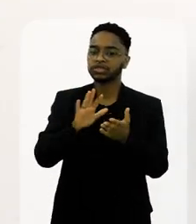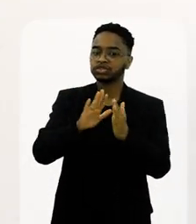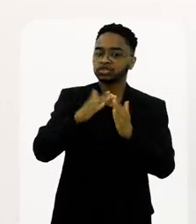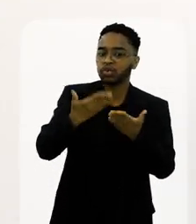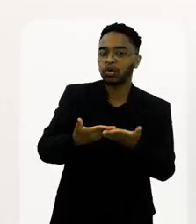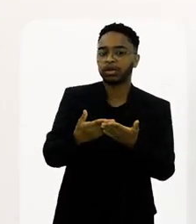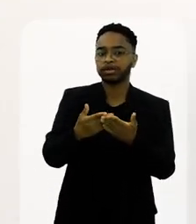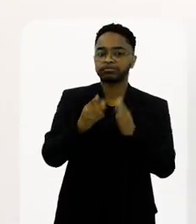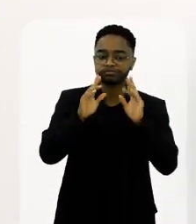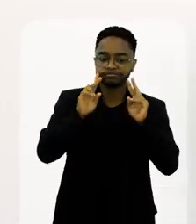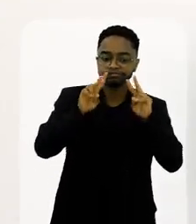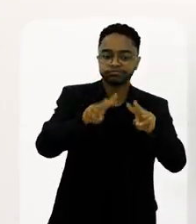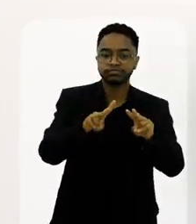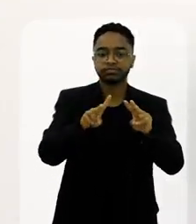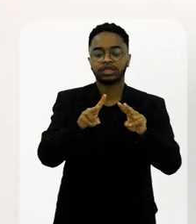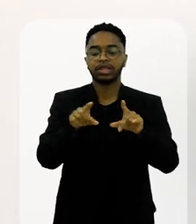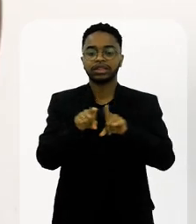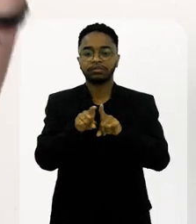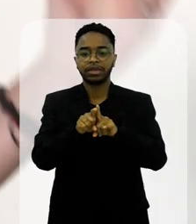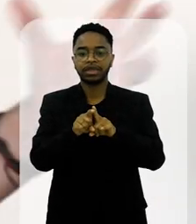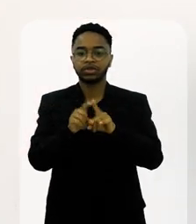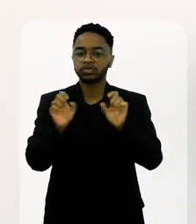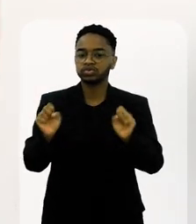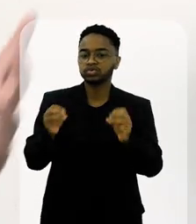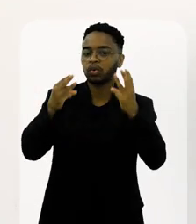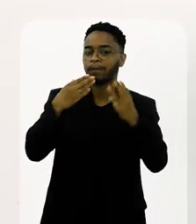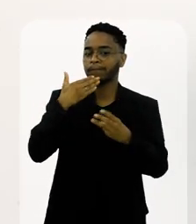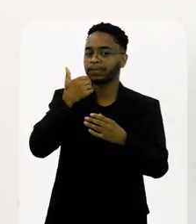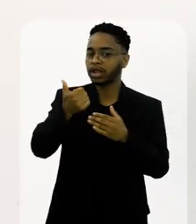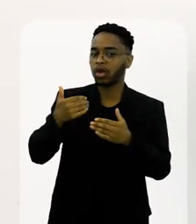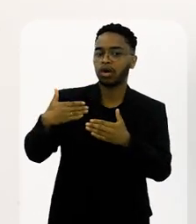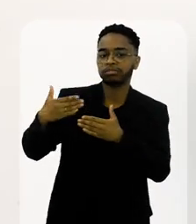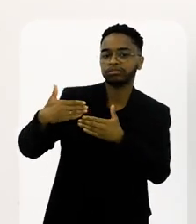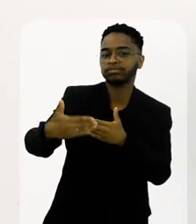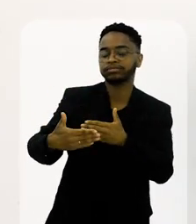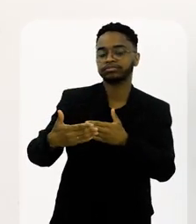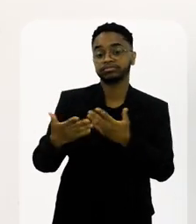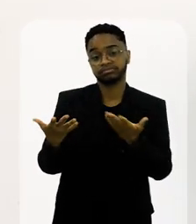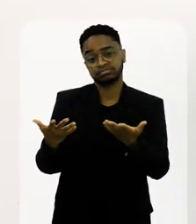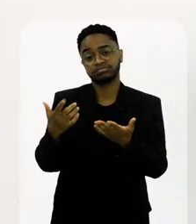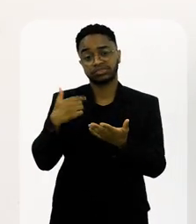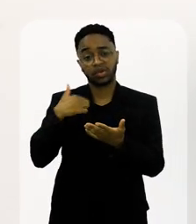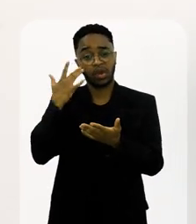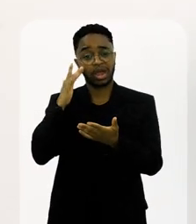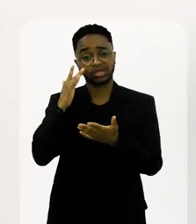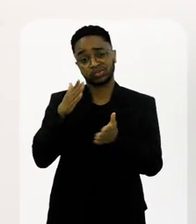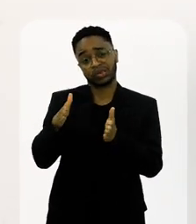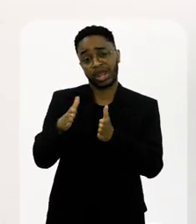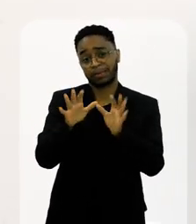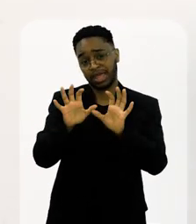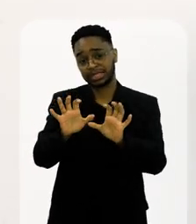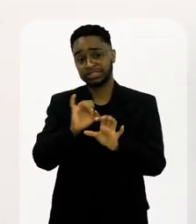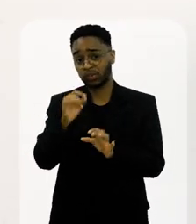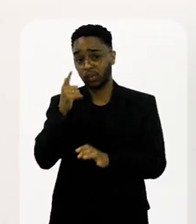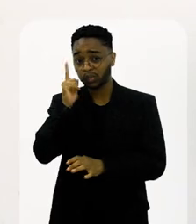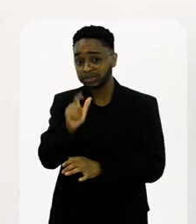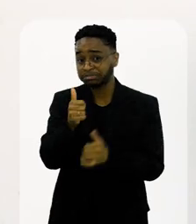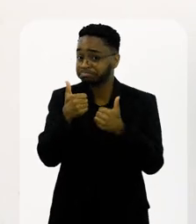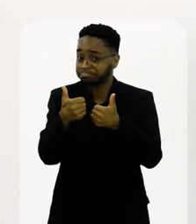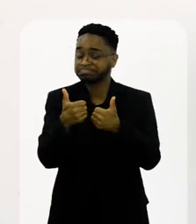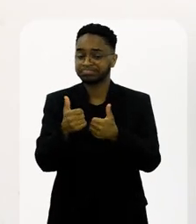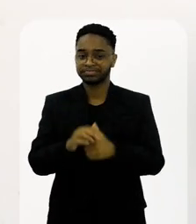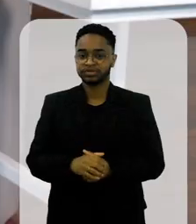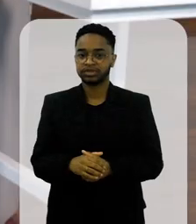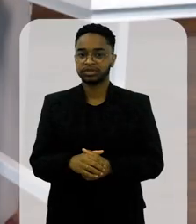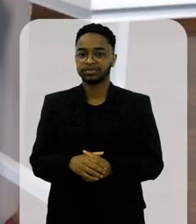para que as escolas tenham mais visibilidade, para que aquele espetáculo seja cada vez melhor. Eu acho que é por aí, se eu conseguir um pouquinho disso, está